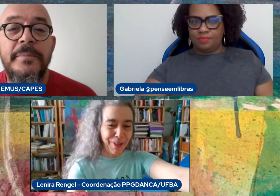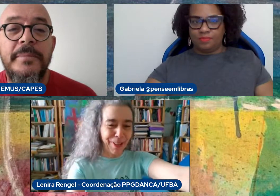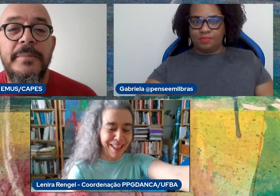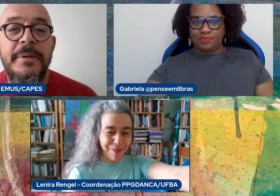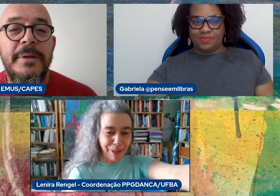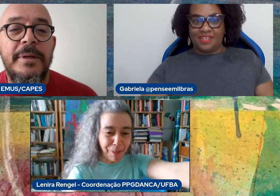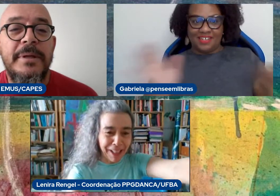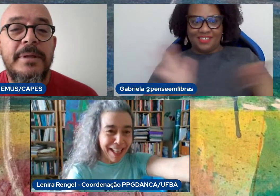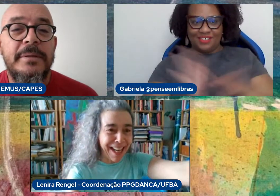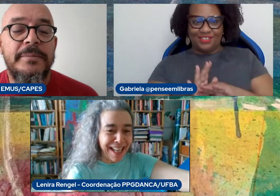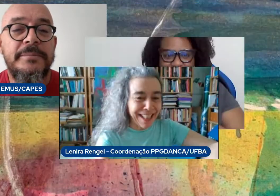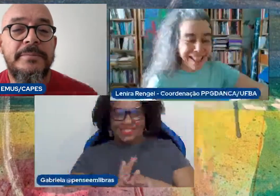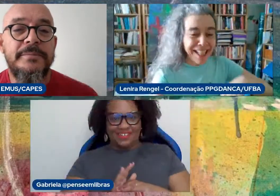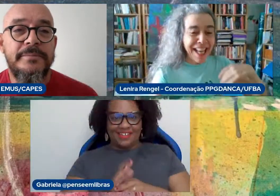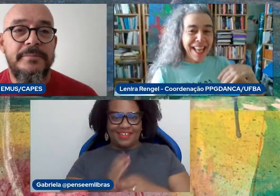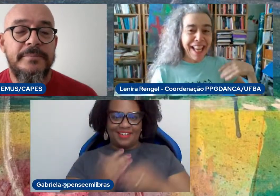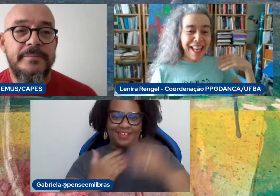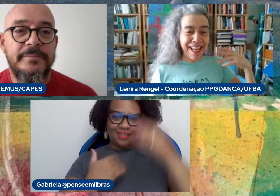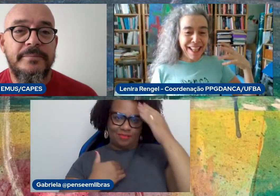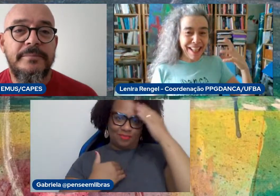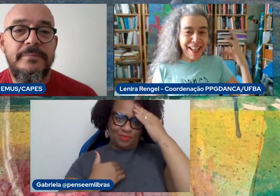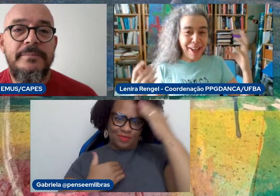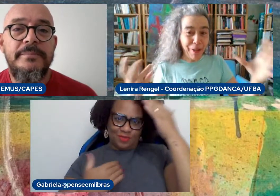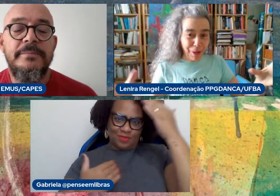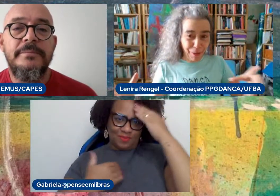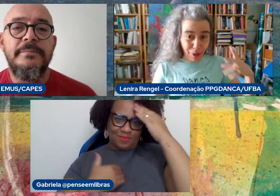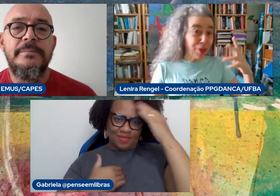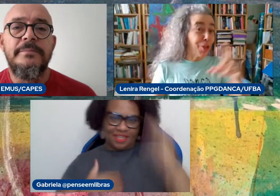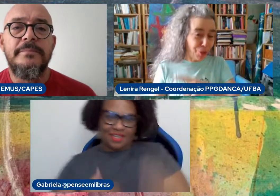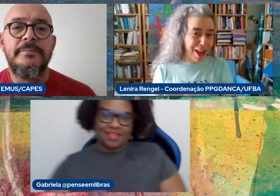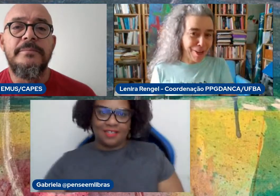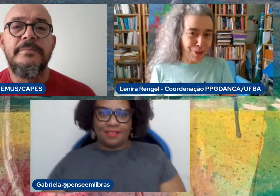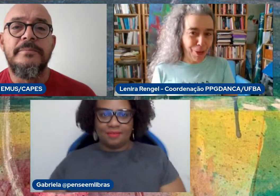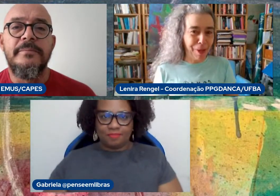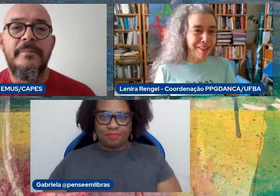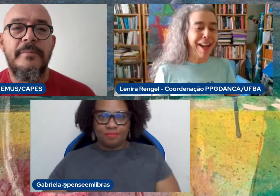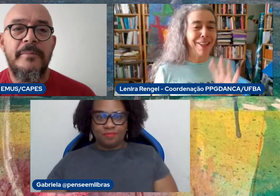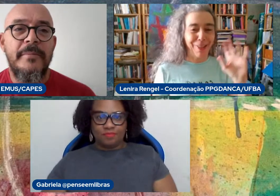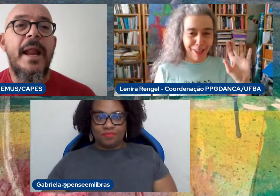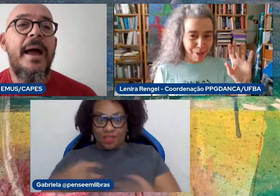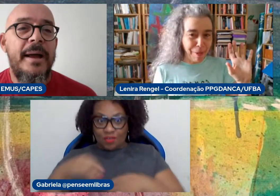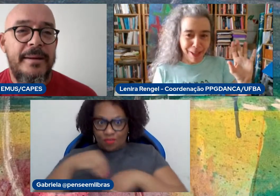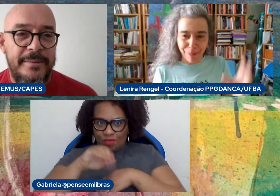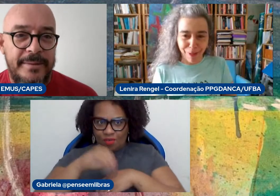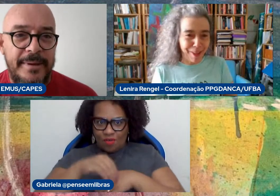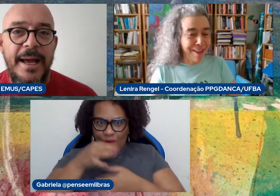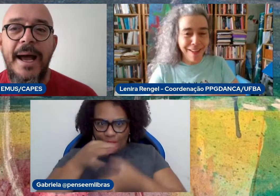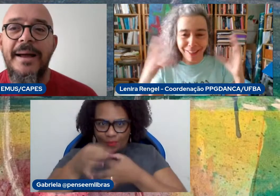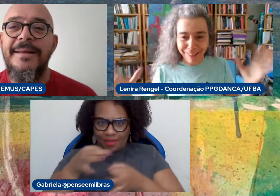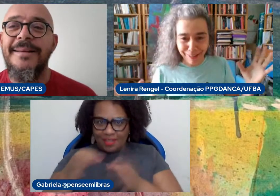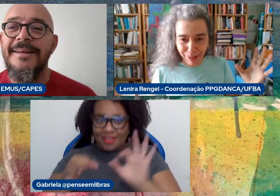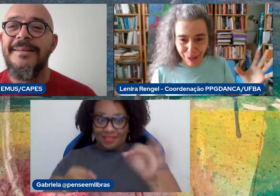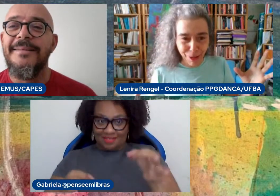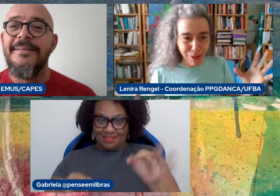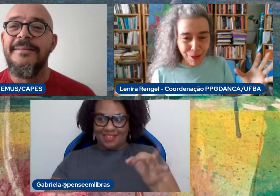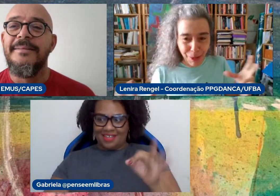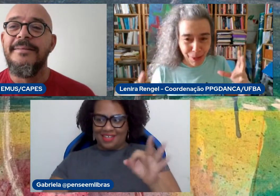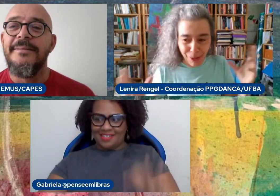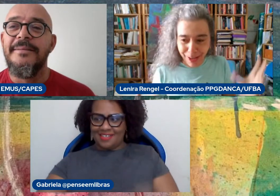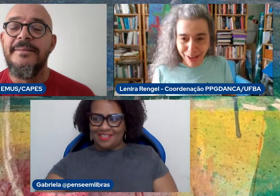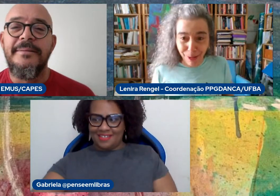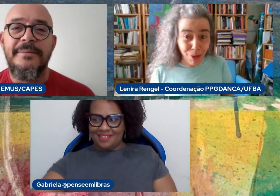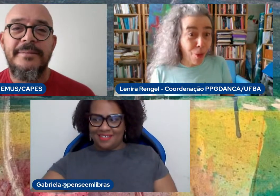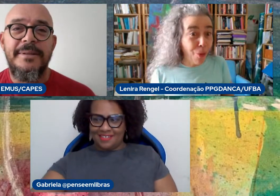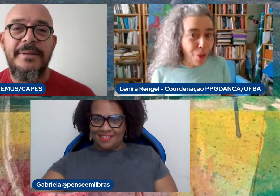Lucas, muito obrigada. Eu vou te ajudar com os comentários. É isso mesmo. Você nos